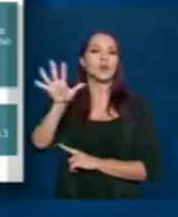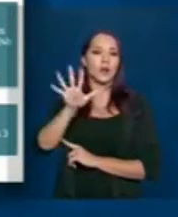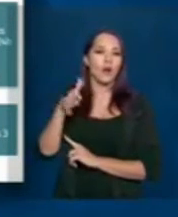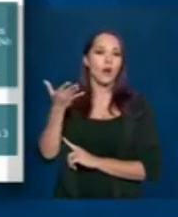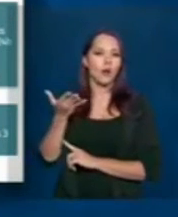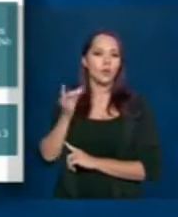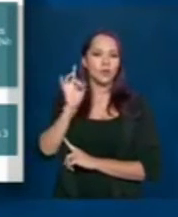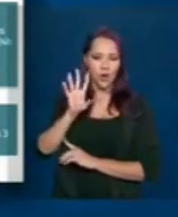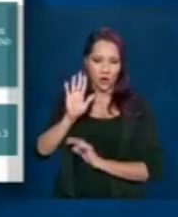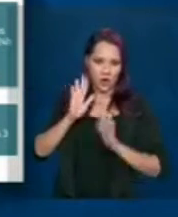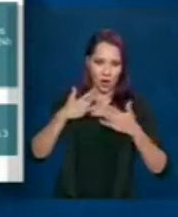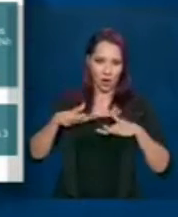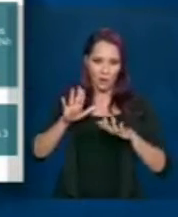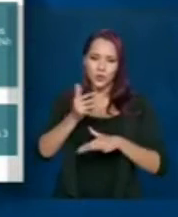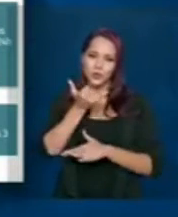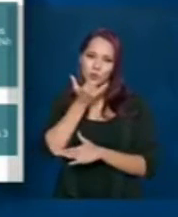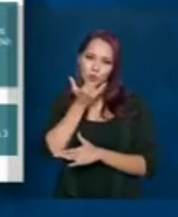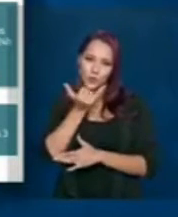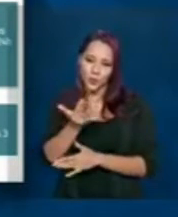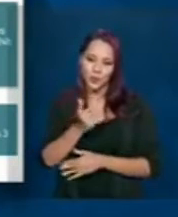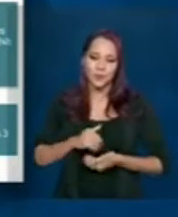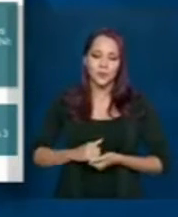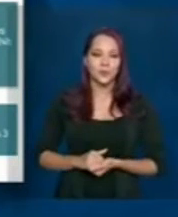só um minuto perdão